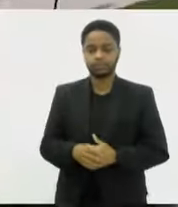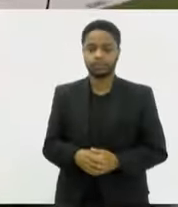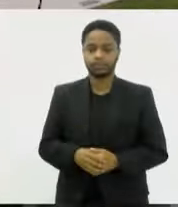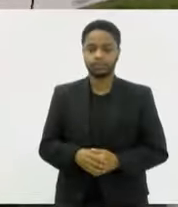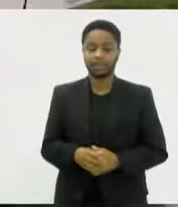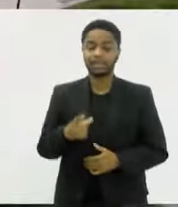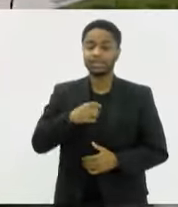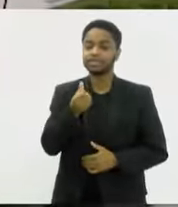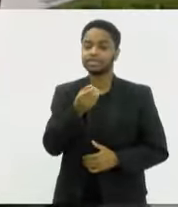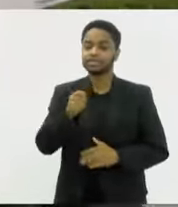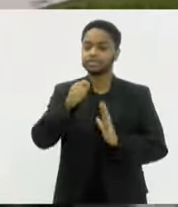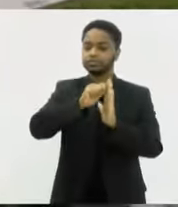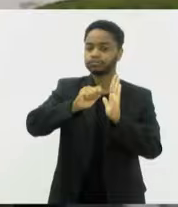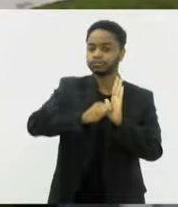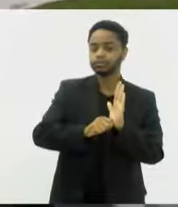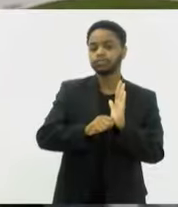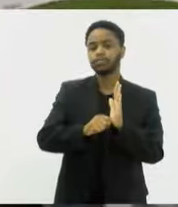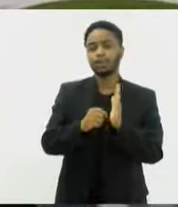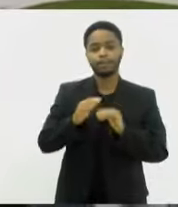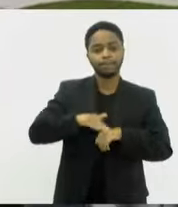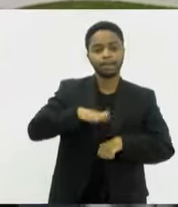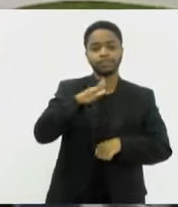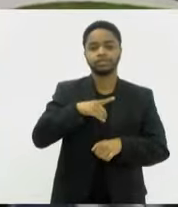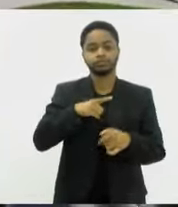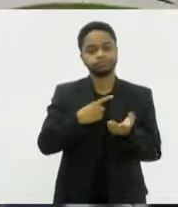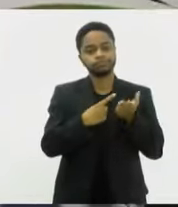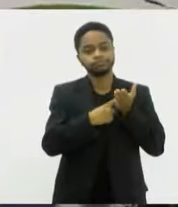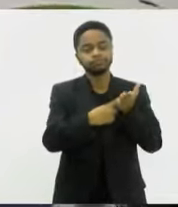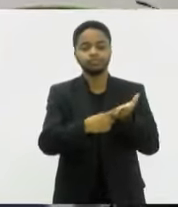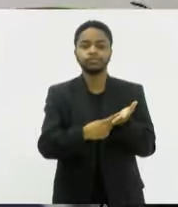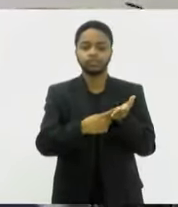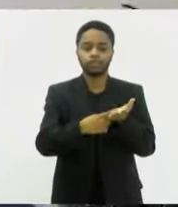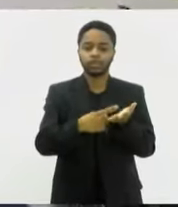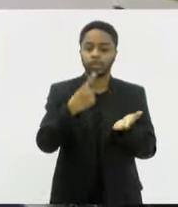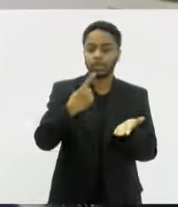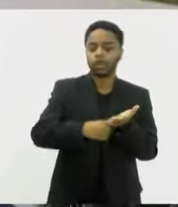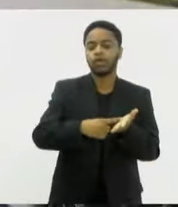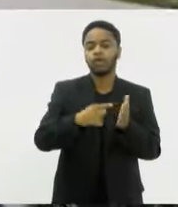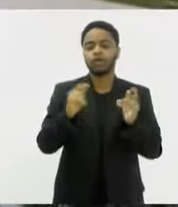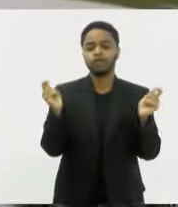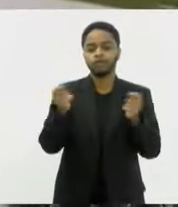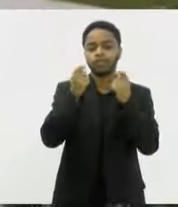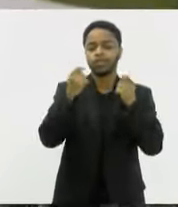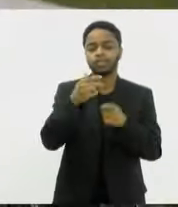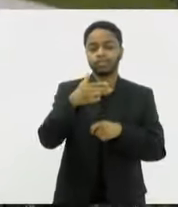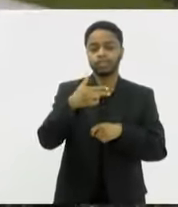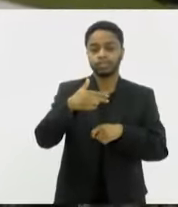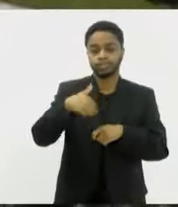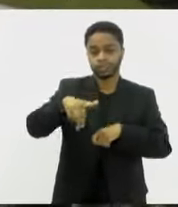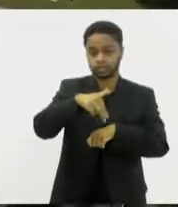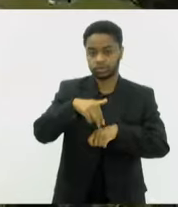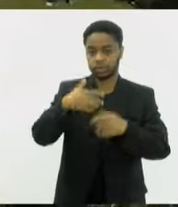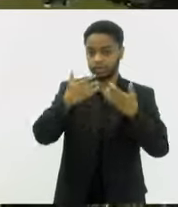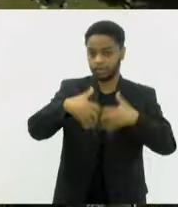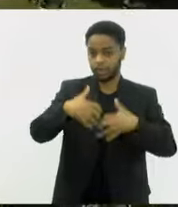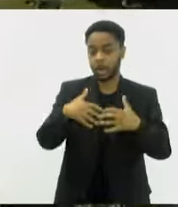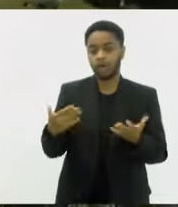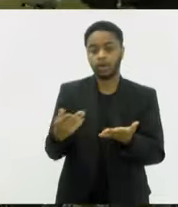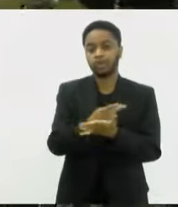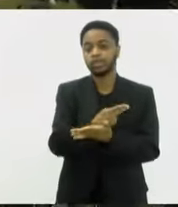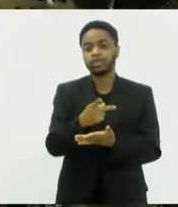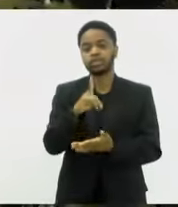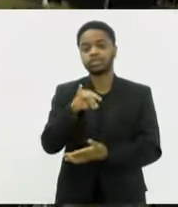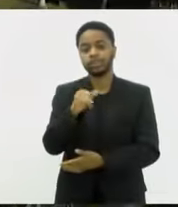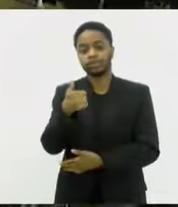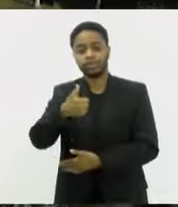escritores estão confirmados para o primeiro Festival Literário Internacional de Petrópolis O Fli Petrópolis, que acontece de 1º a 5 de